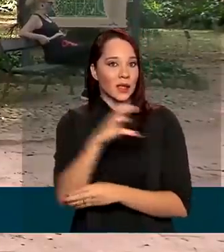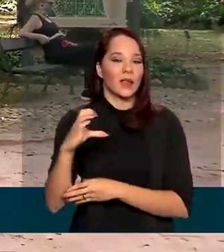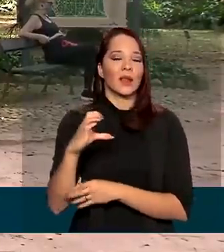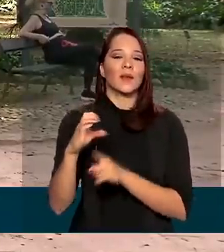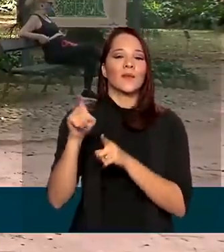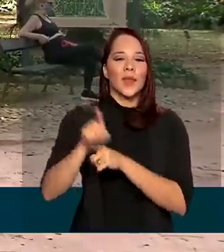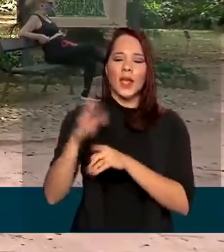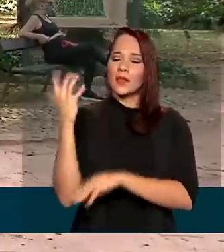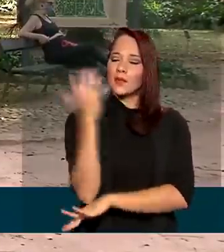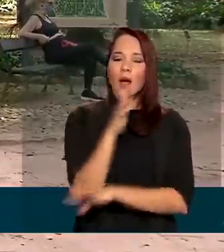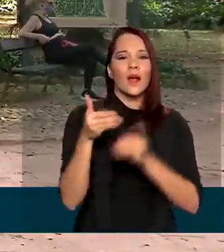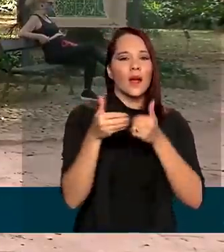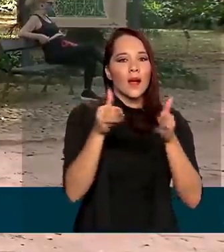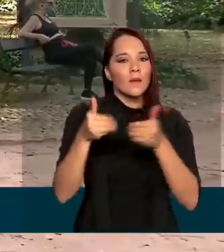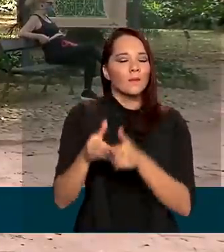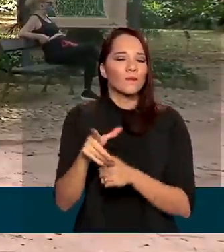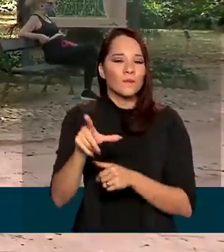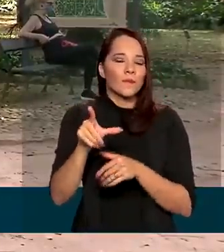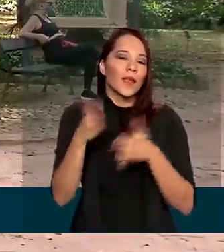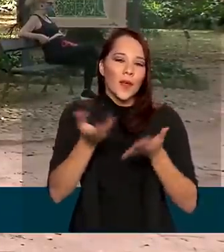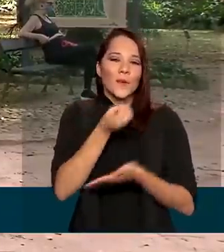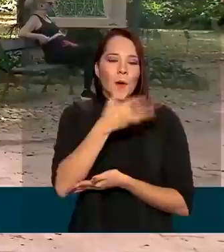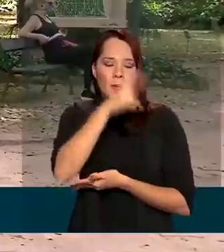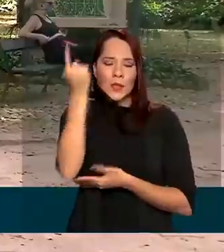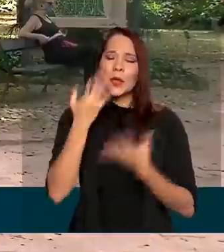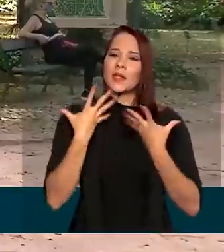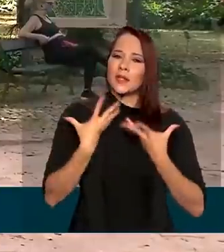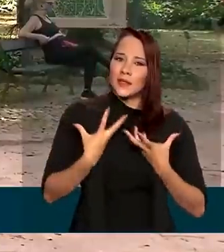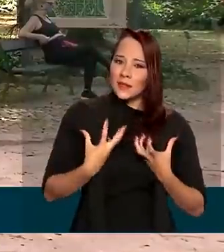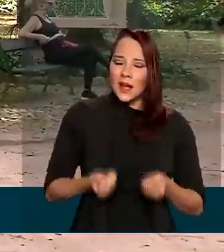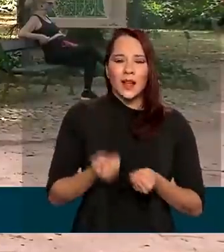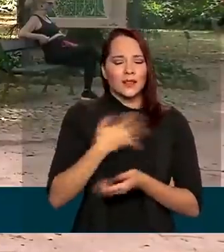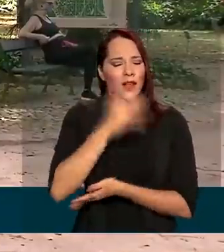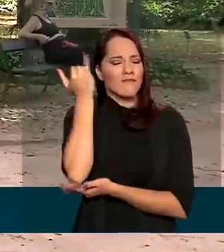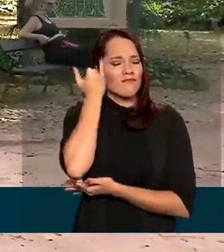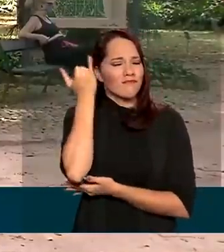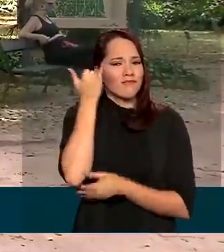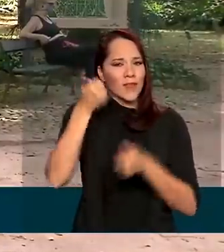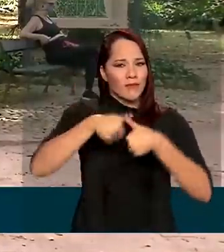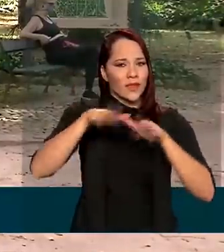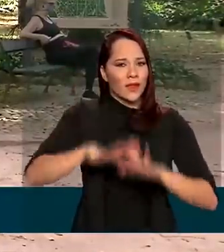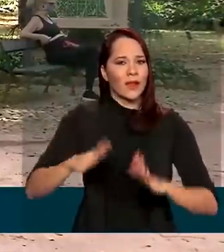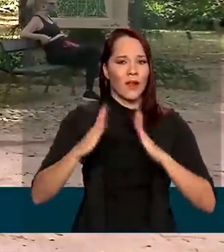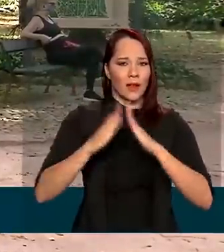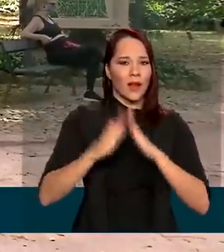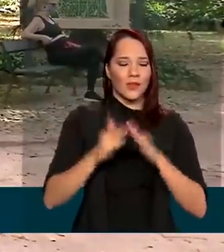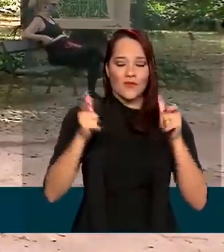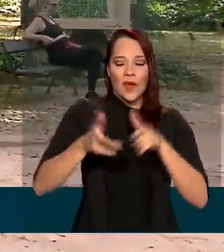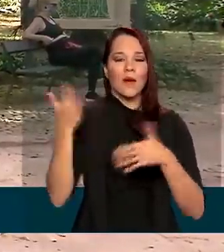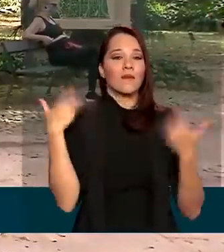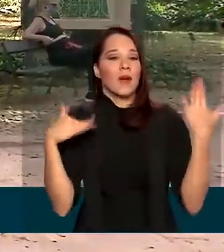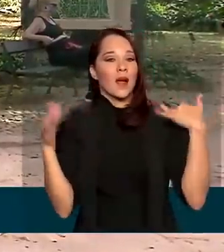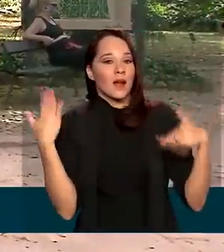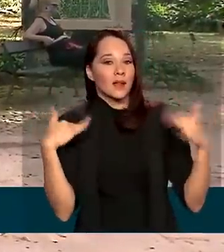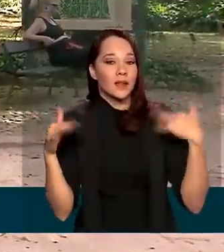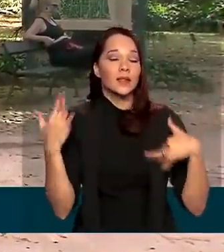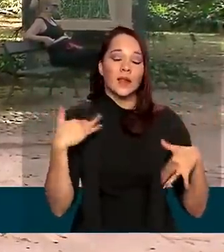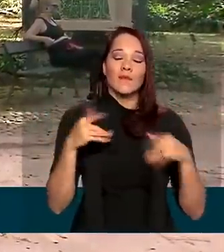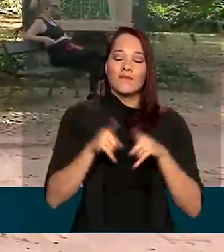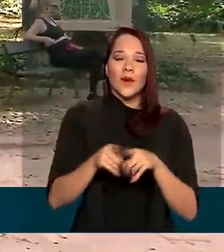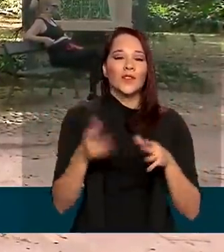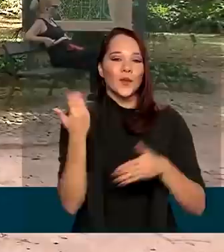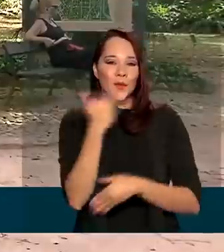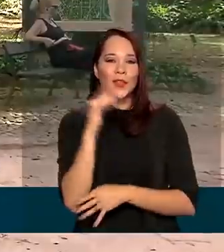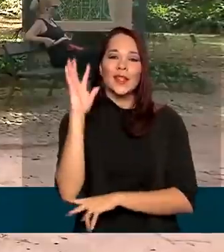reabertos são uma ótima opção para quem já estava cansado, entediado do confinamento. Áreas de lazer onde você pode passear e